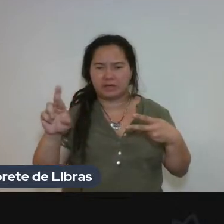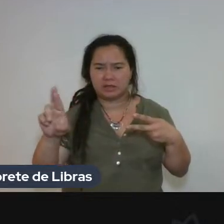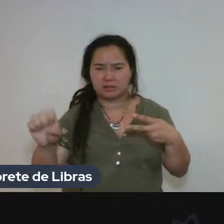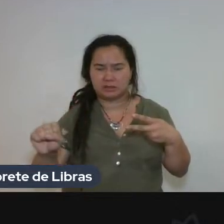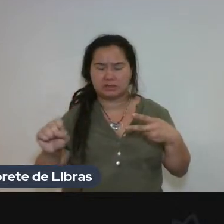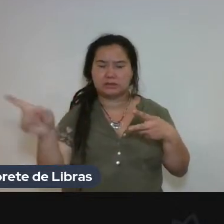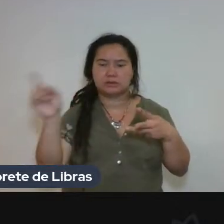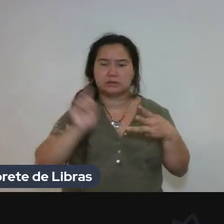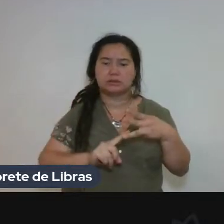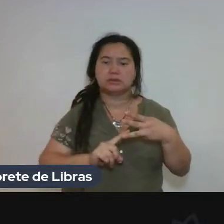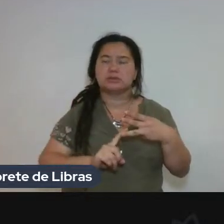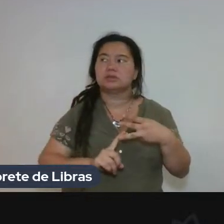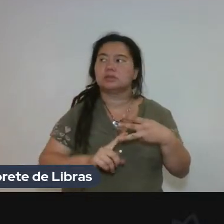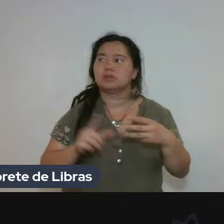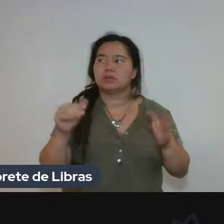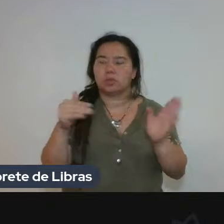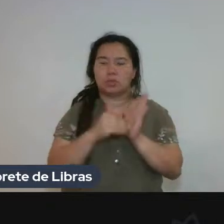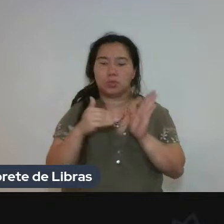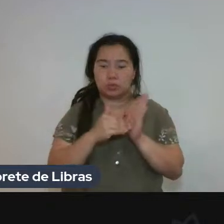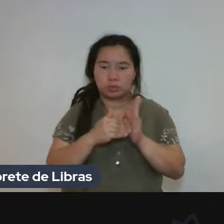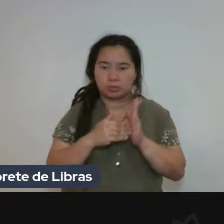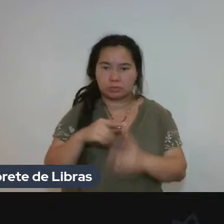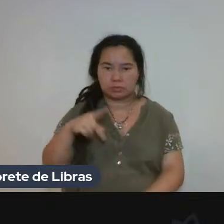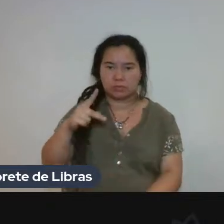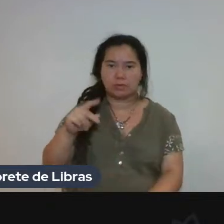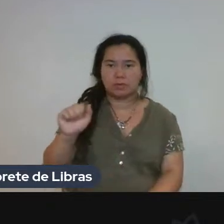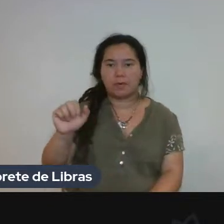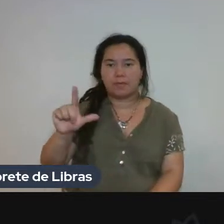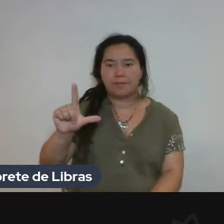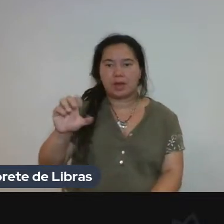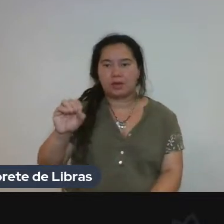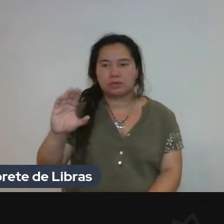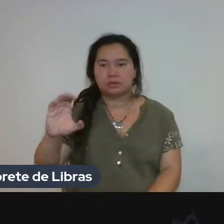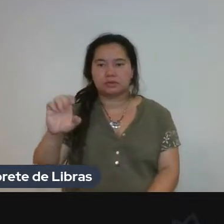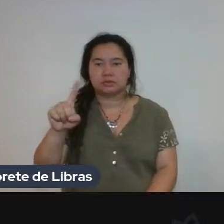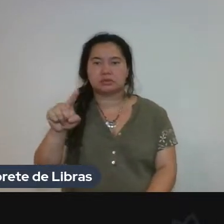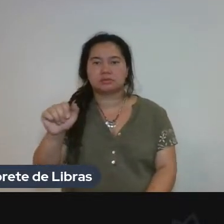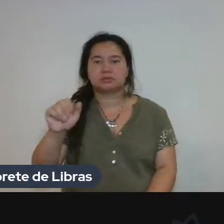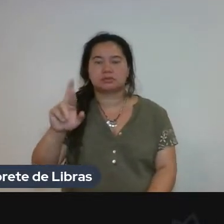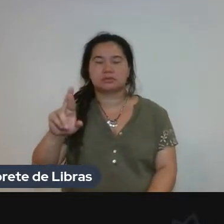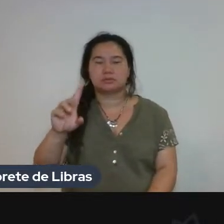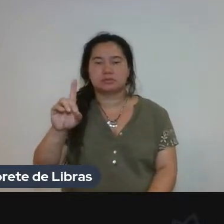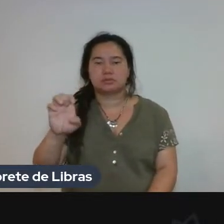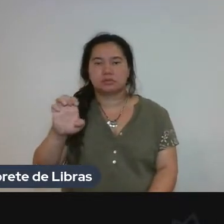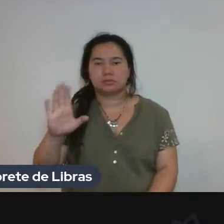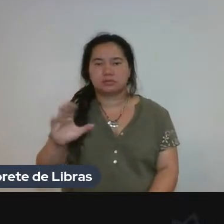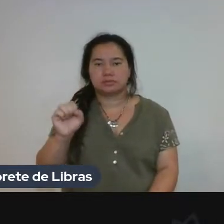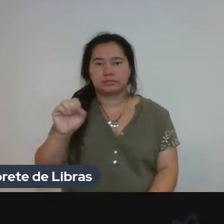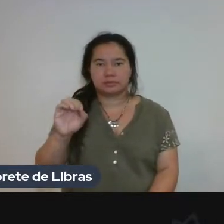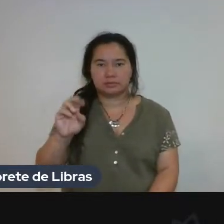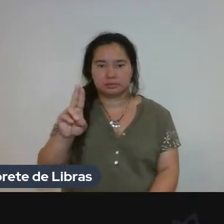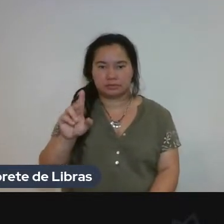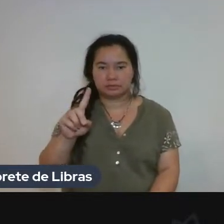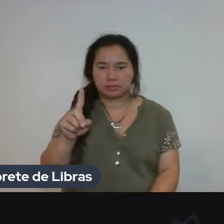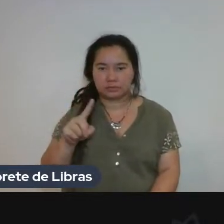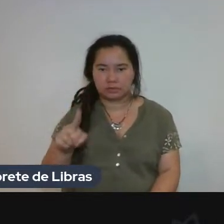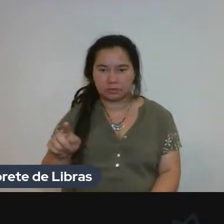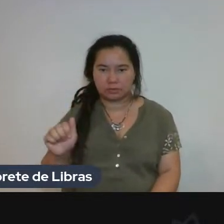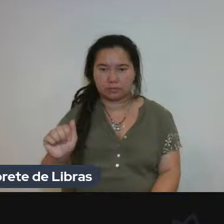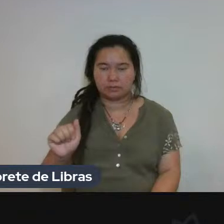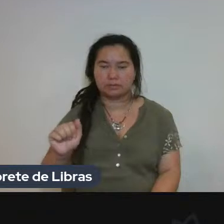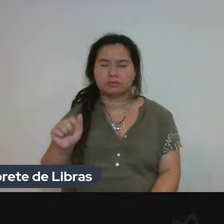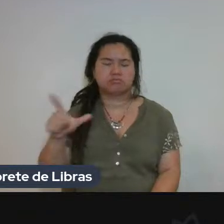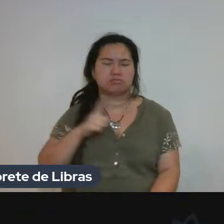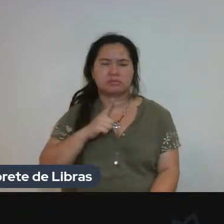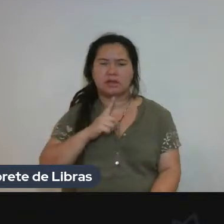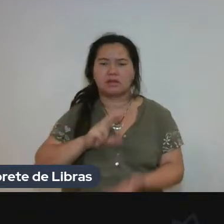O Paulo Sérgio de Souza e Júnior. Que tem uma quantidade de obras imensas traduzidas. Não só do alemão, mas também do